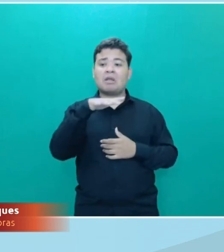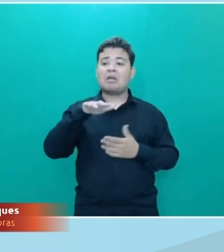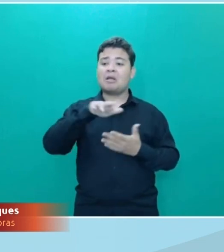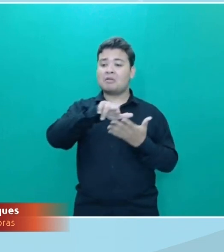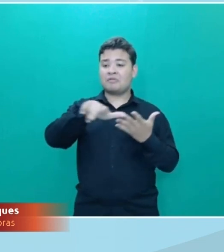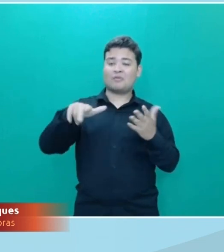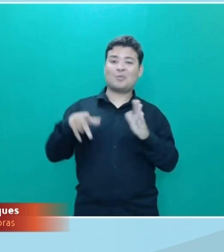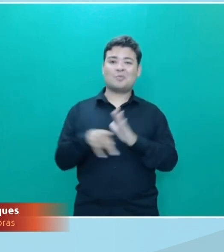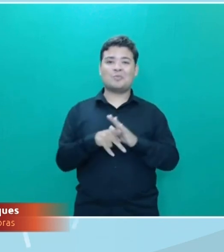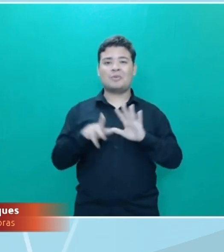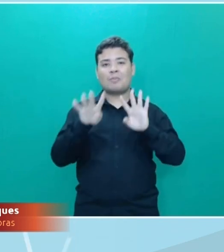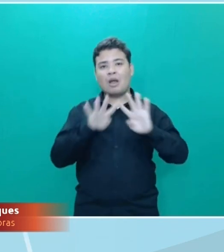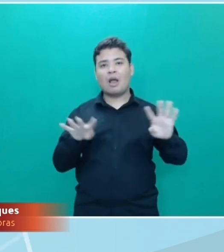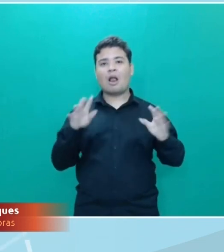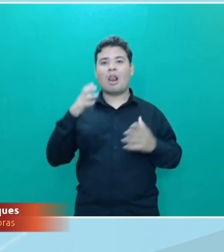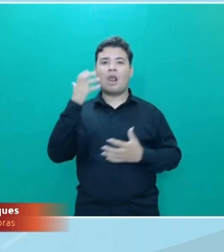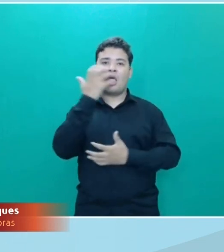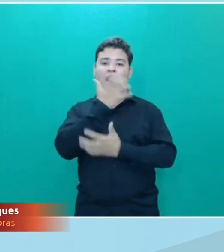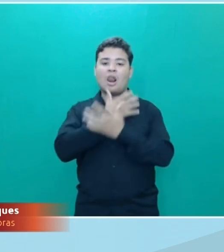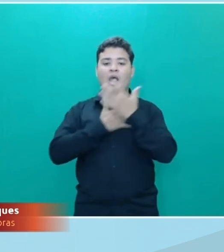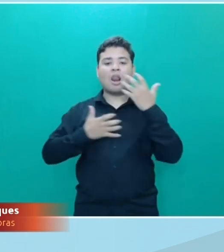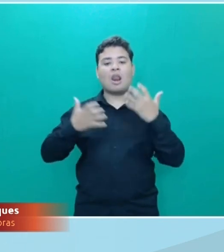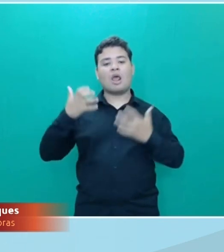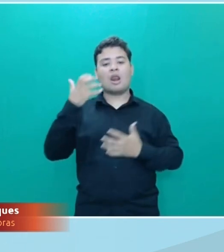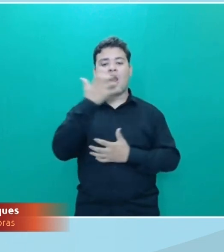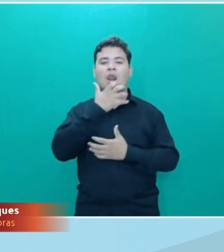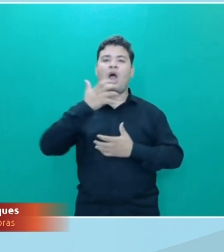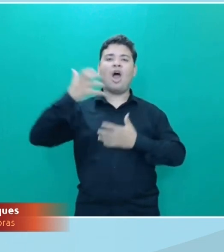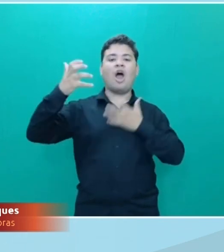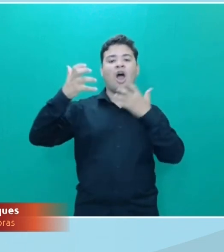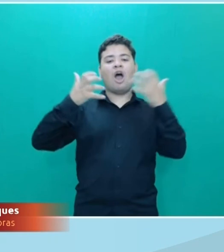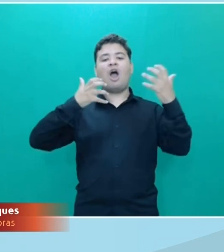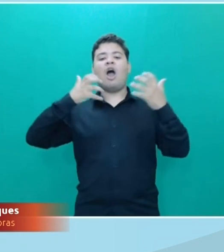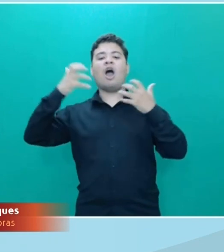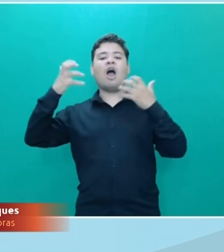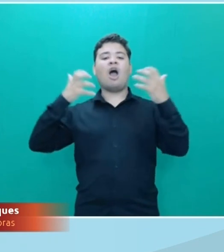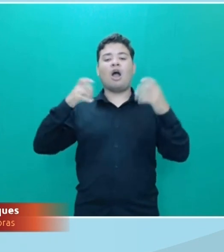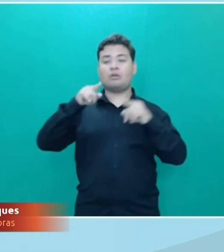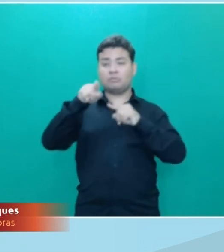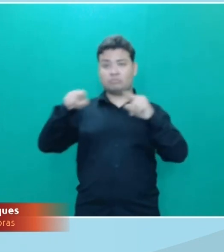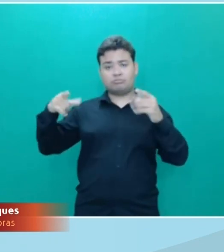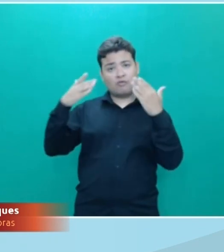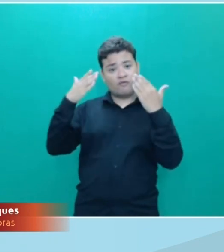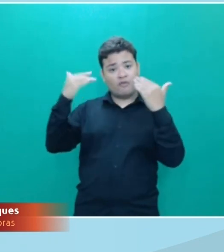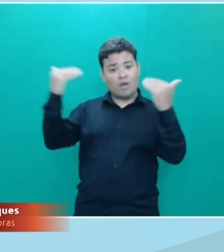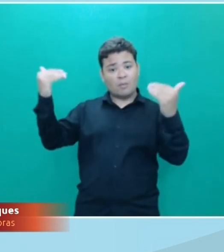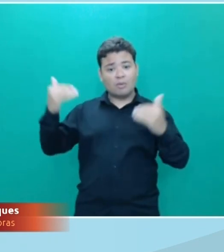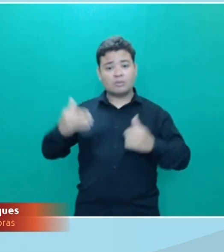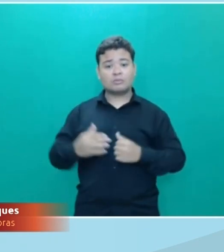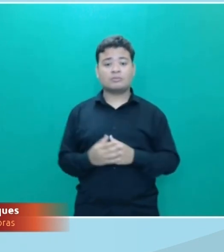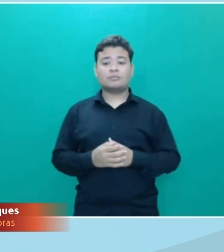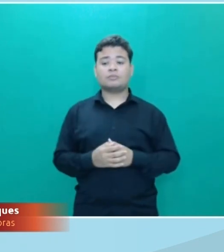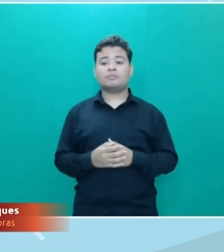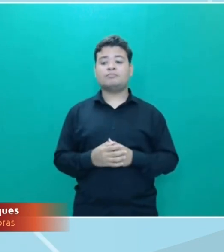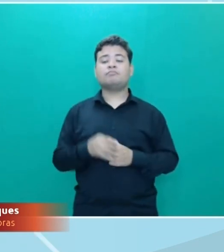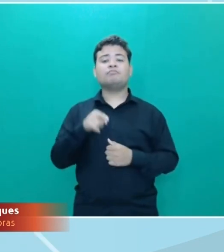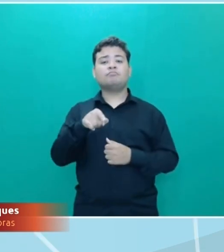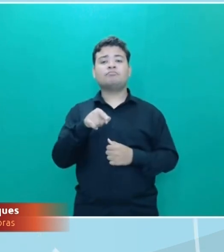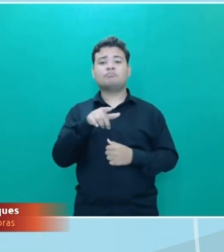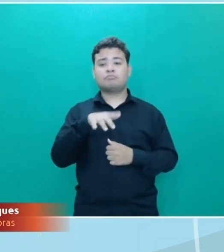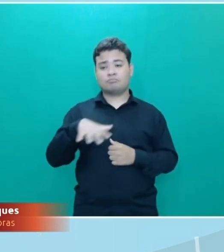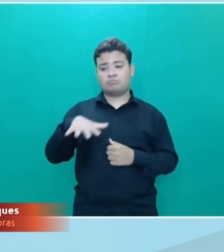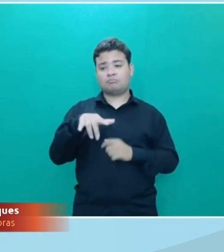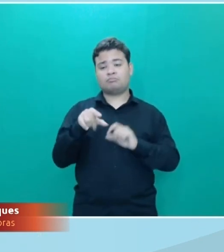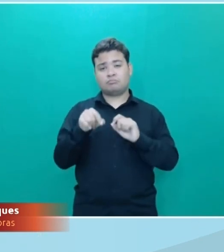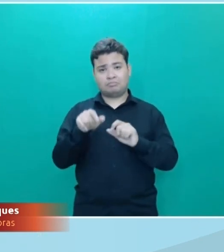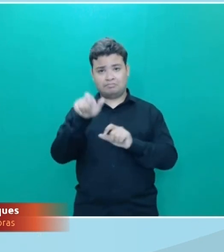óperas que foram produzidas por renomados compositores. A área é o momento da ópera em que o